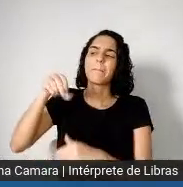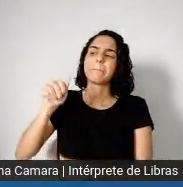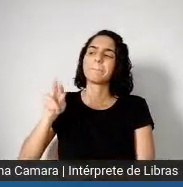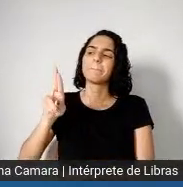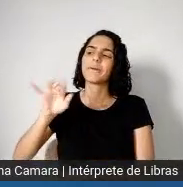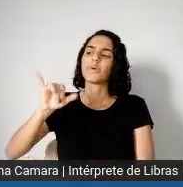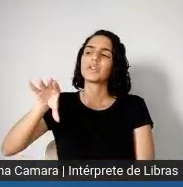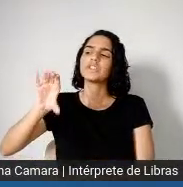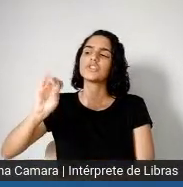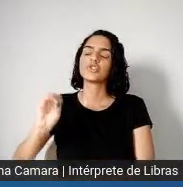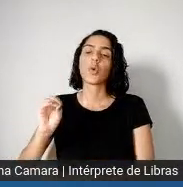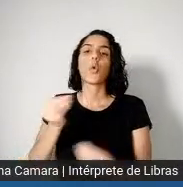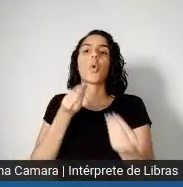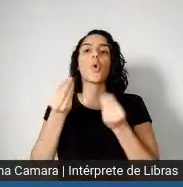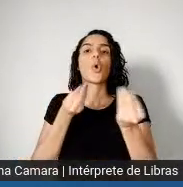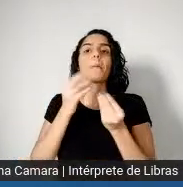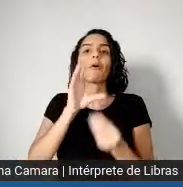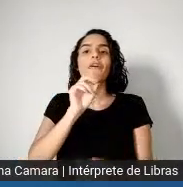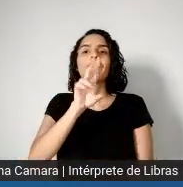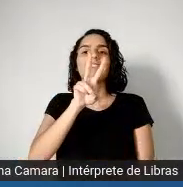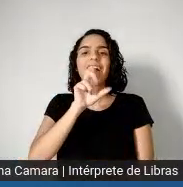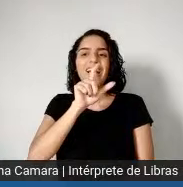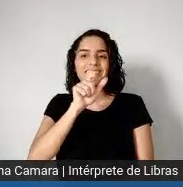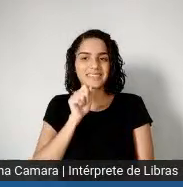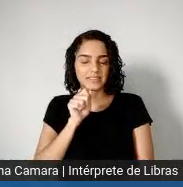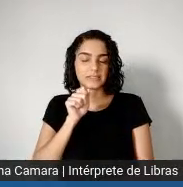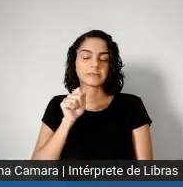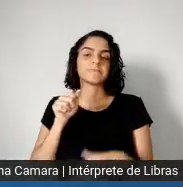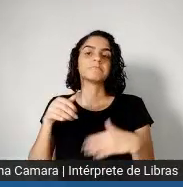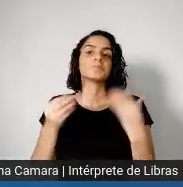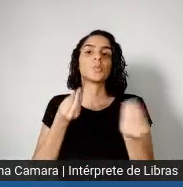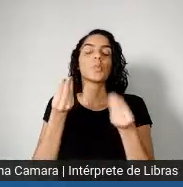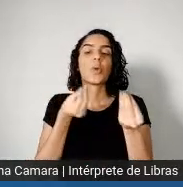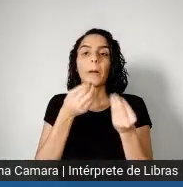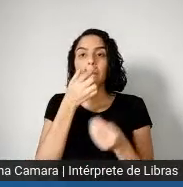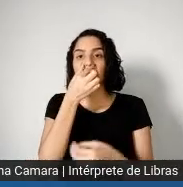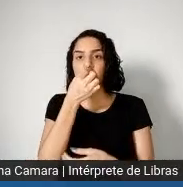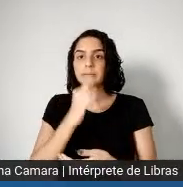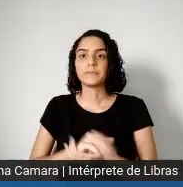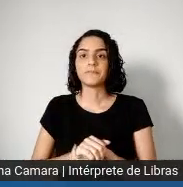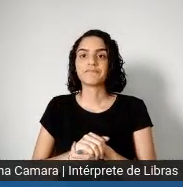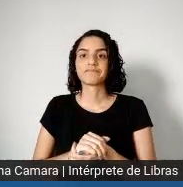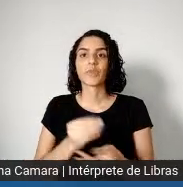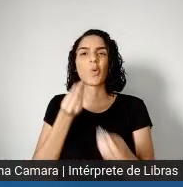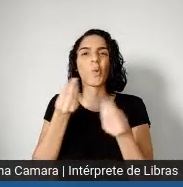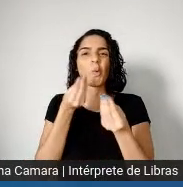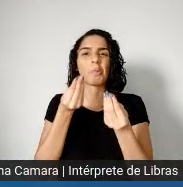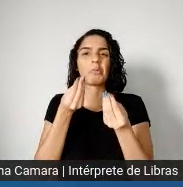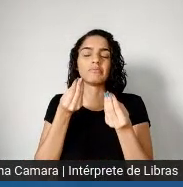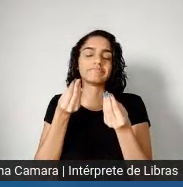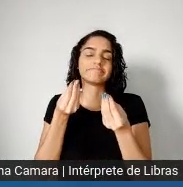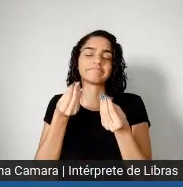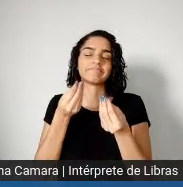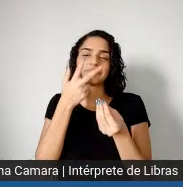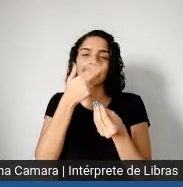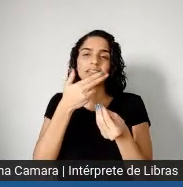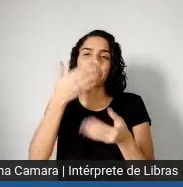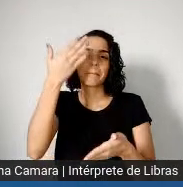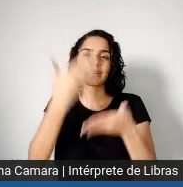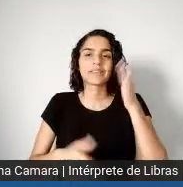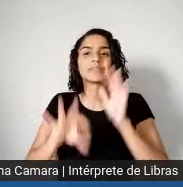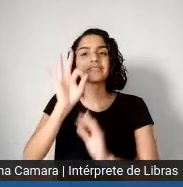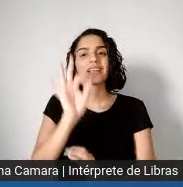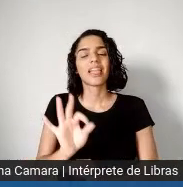COVAX fracassou, né? Mais ou tem